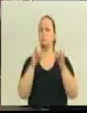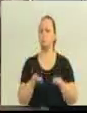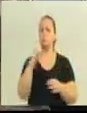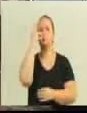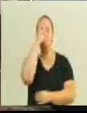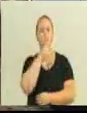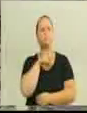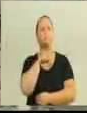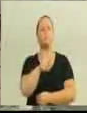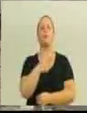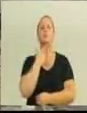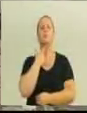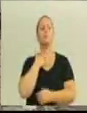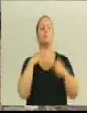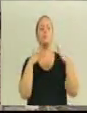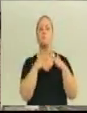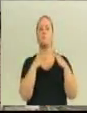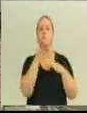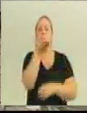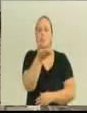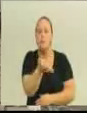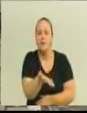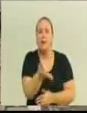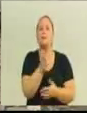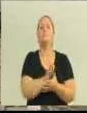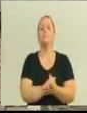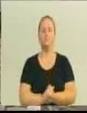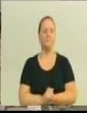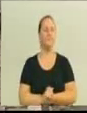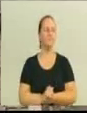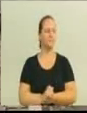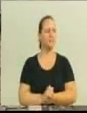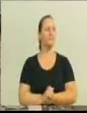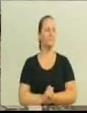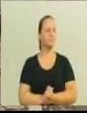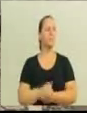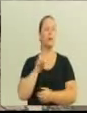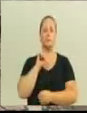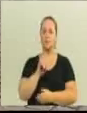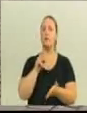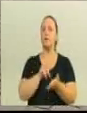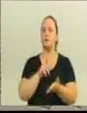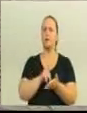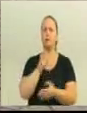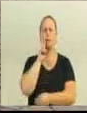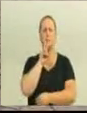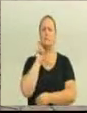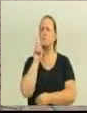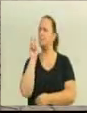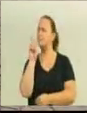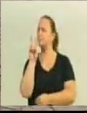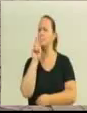gostoso de morar. E, se nós fôssemos classificar os loteamentos em Blumenau pela ordem alfabética,